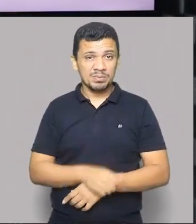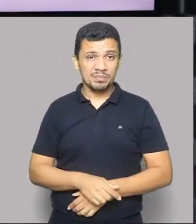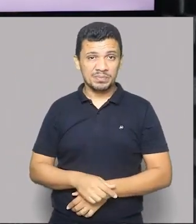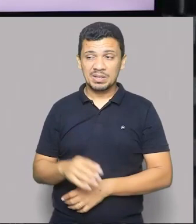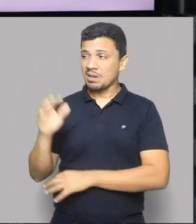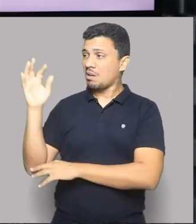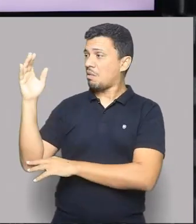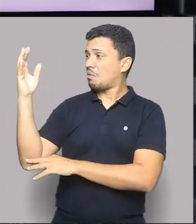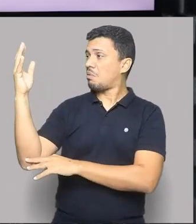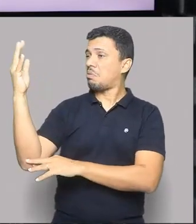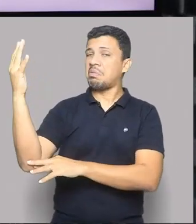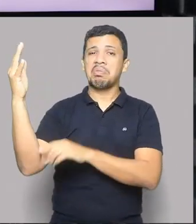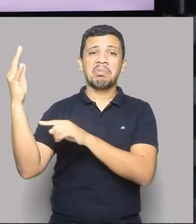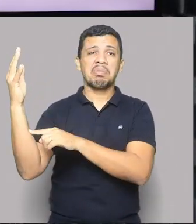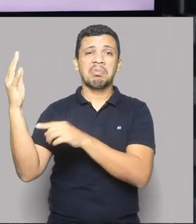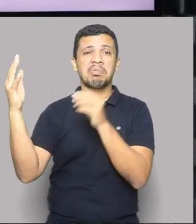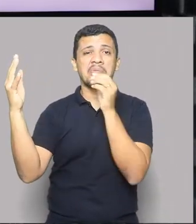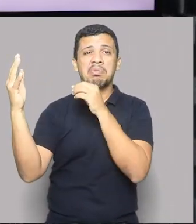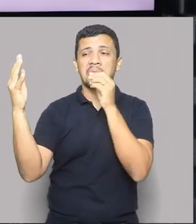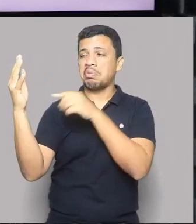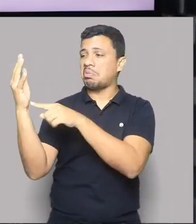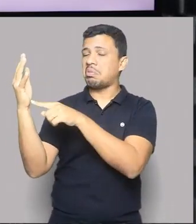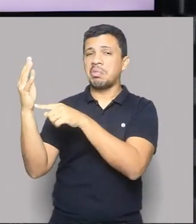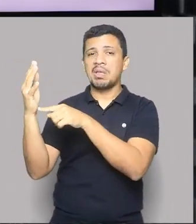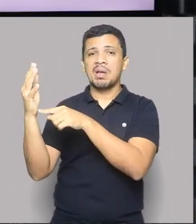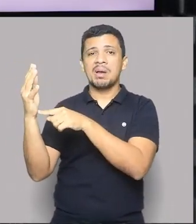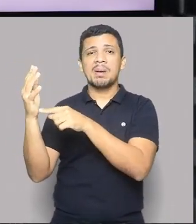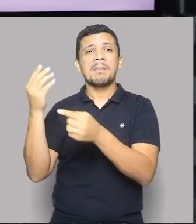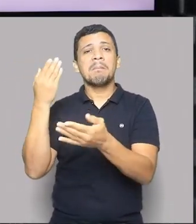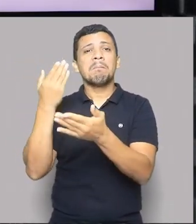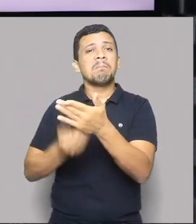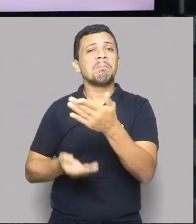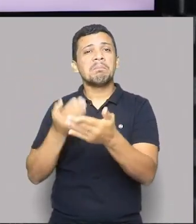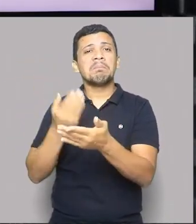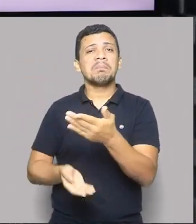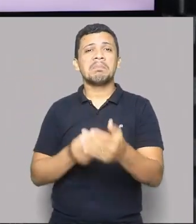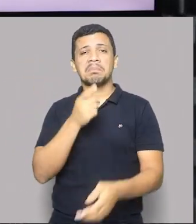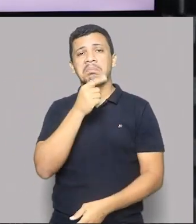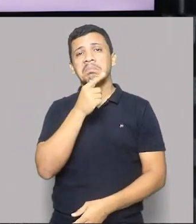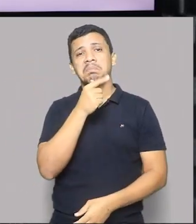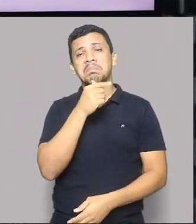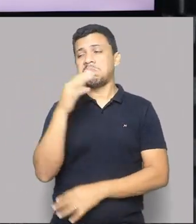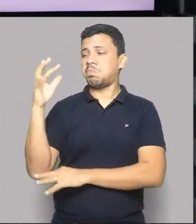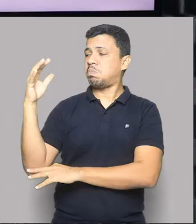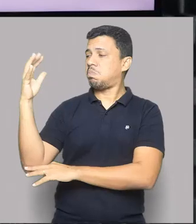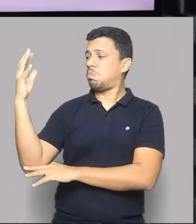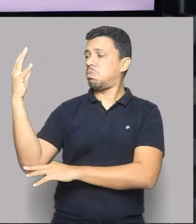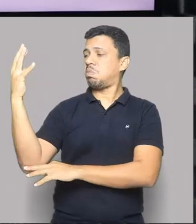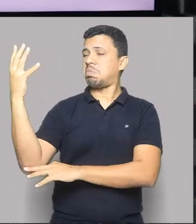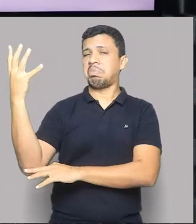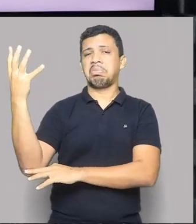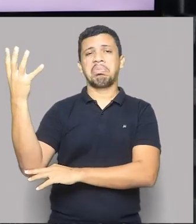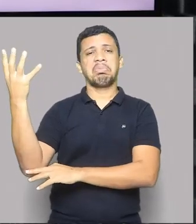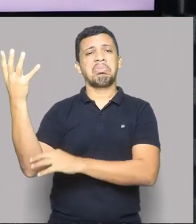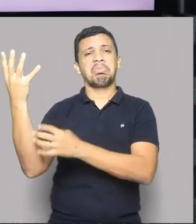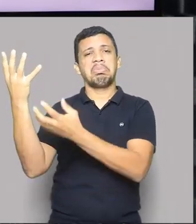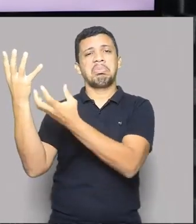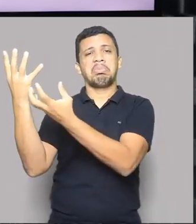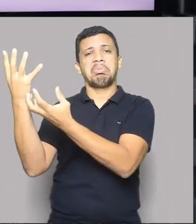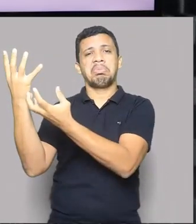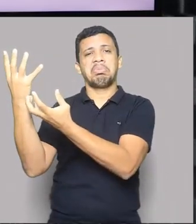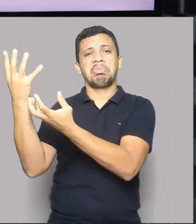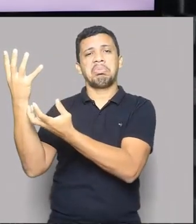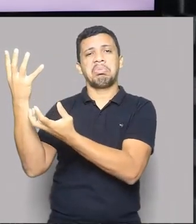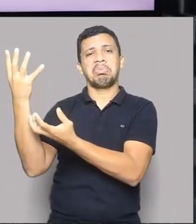seca. Porque ela perde bastante umidade. E aí, ao perder bastante umidade, ela fica seca, ela fica